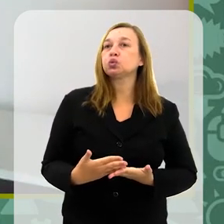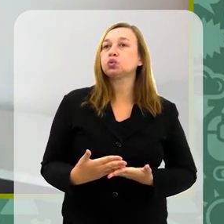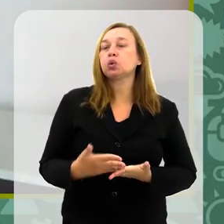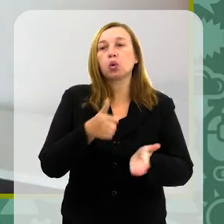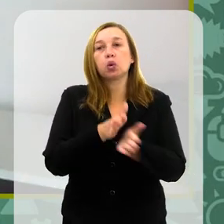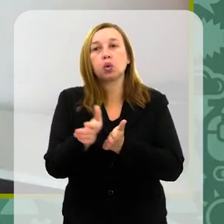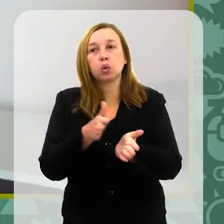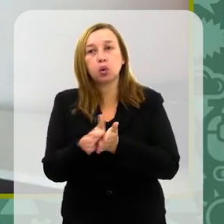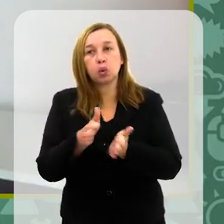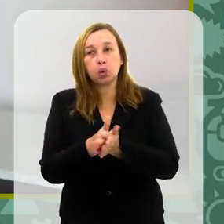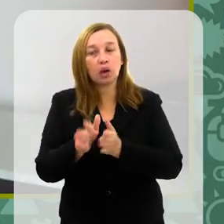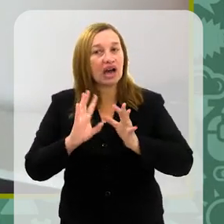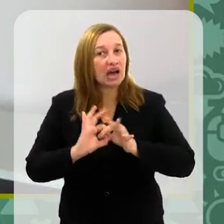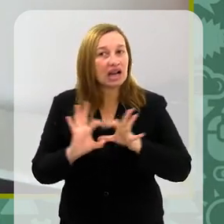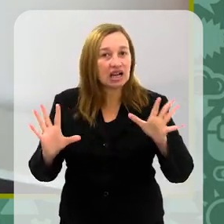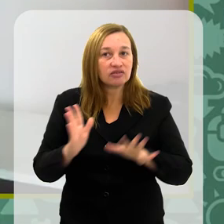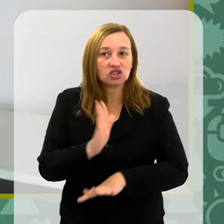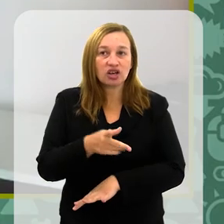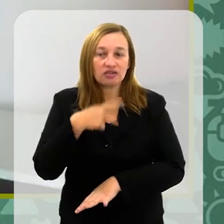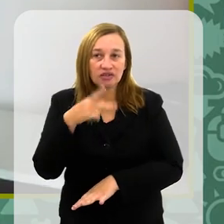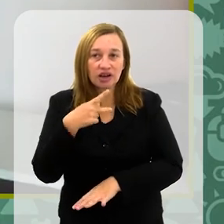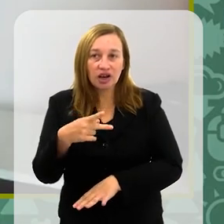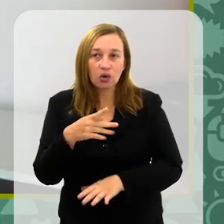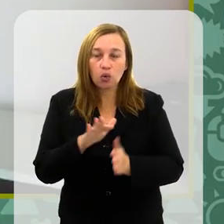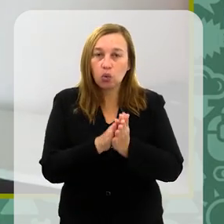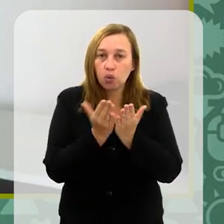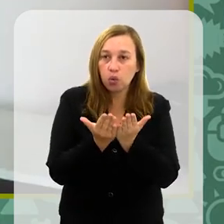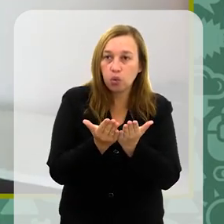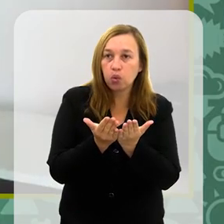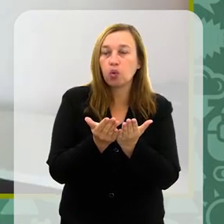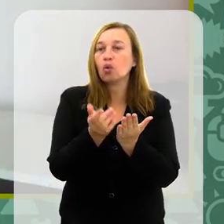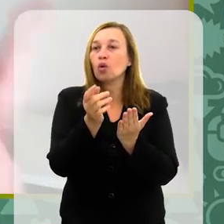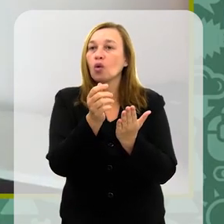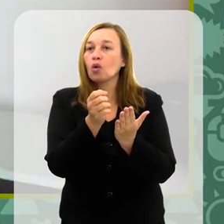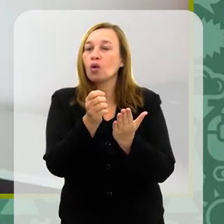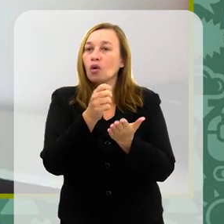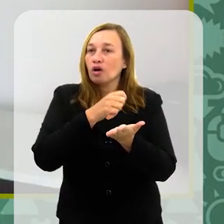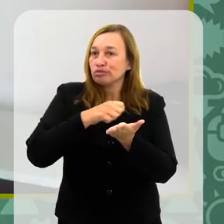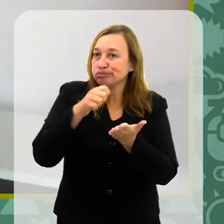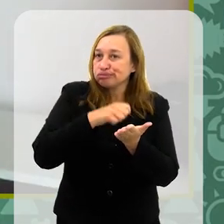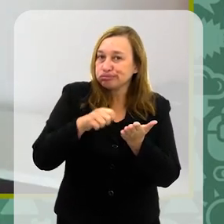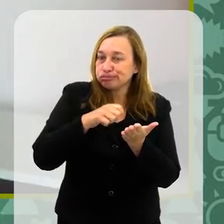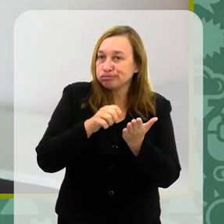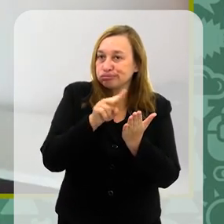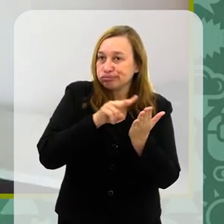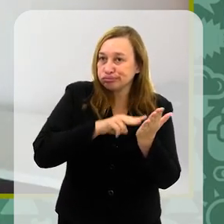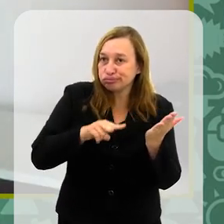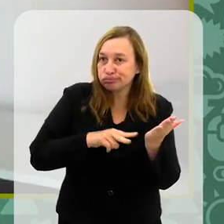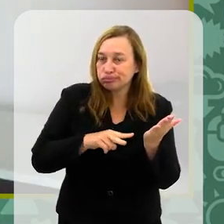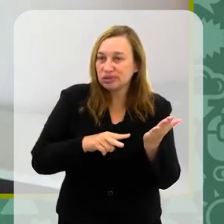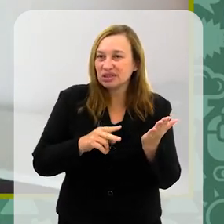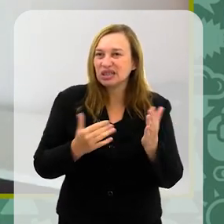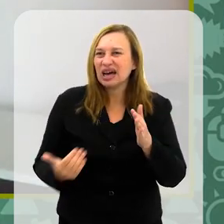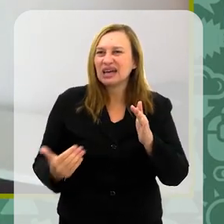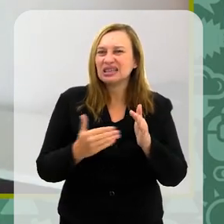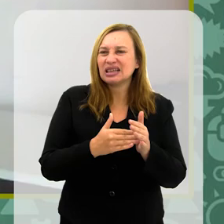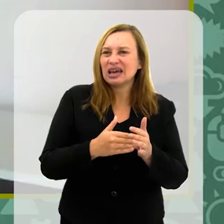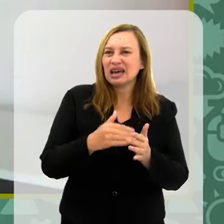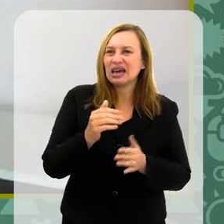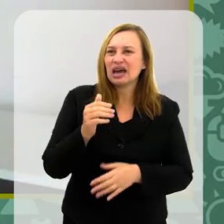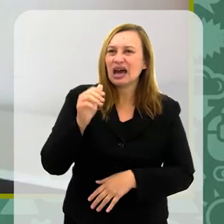publicando de forma independente, como eu falei, em livro físico, correndo atrás e tal, até eu entrar na Qualys, eu entrei na Qualys em